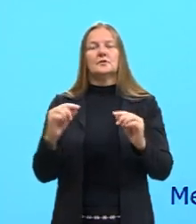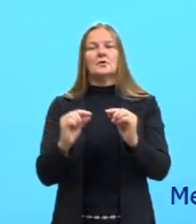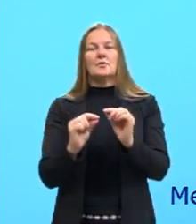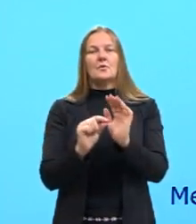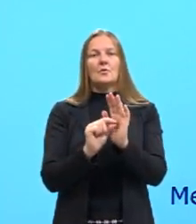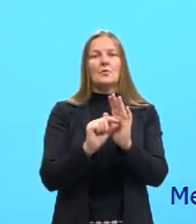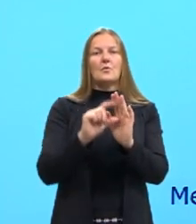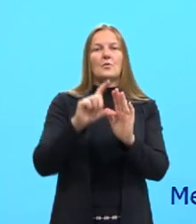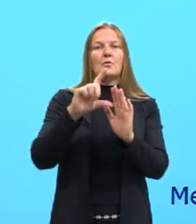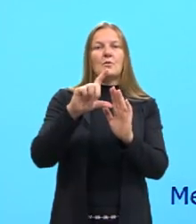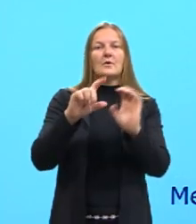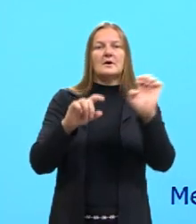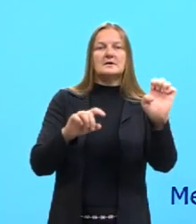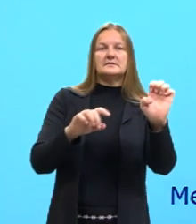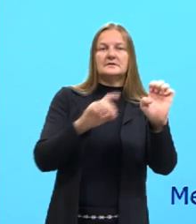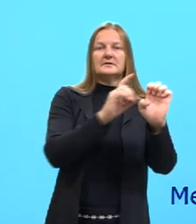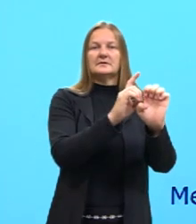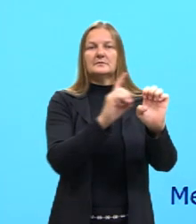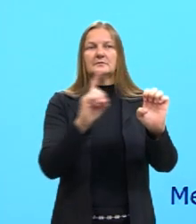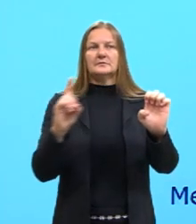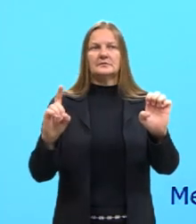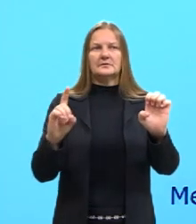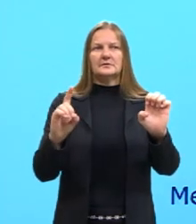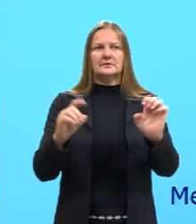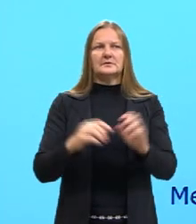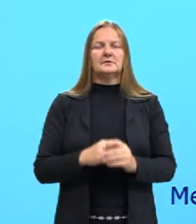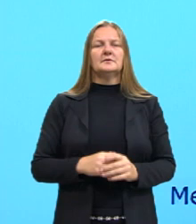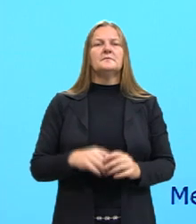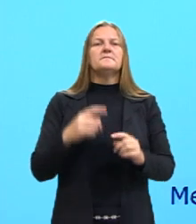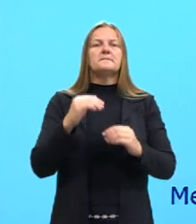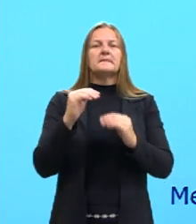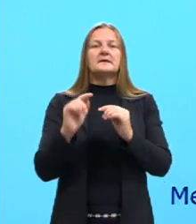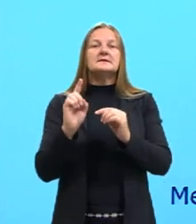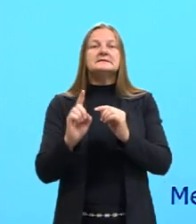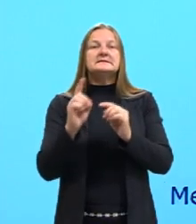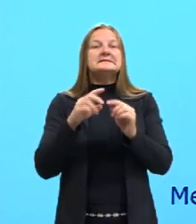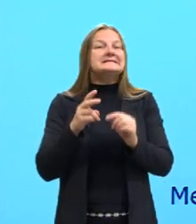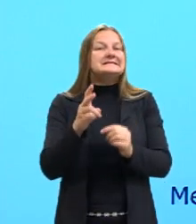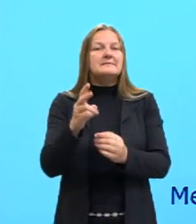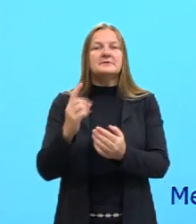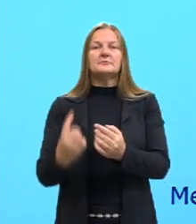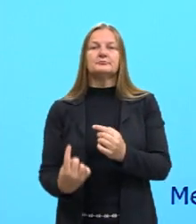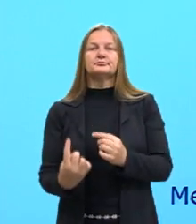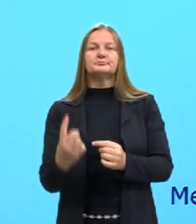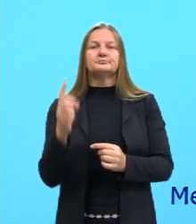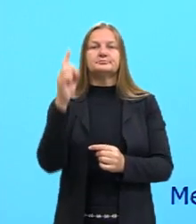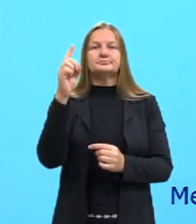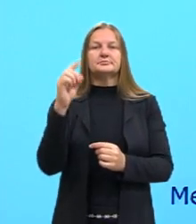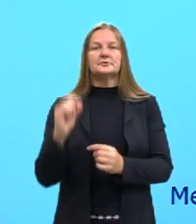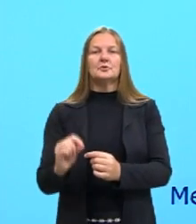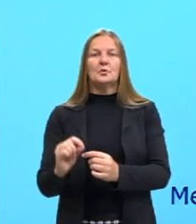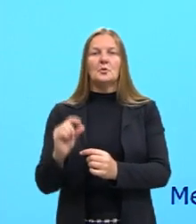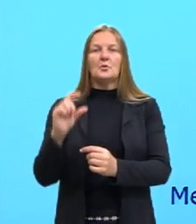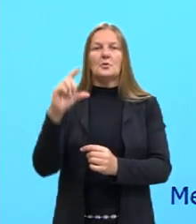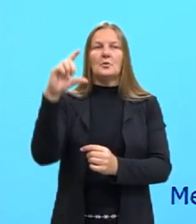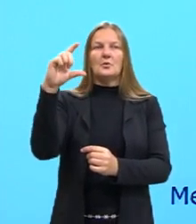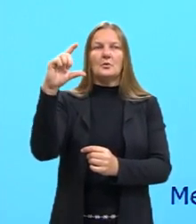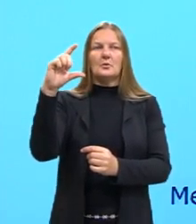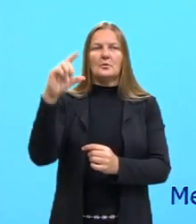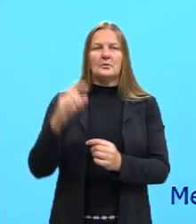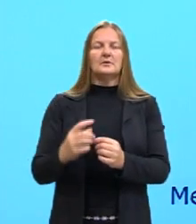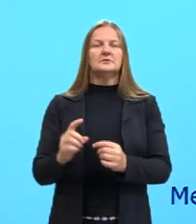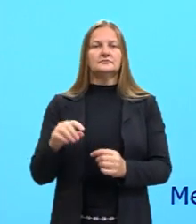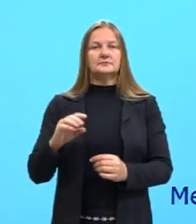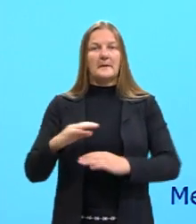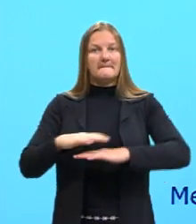esquerda para a direita e de baixo para cima. Como o oxigênio está localizado nessa região aqui superior